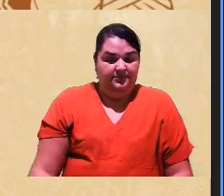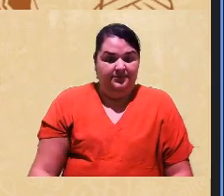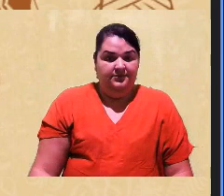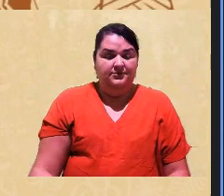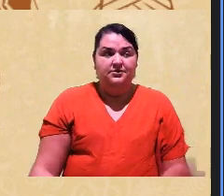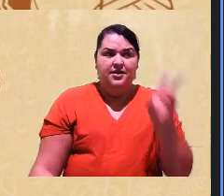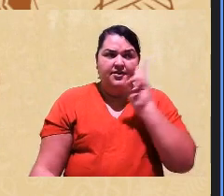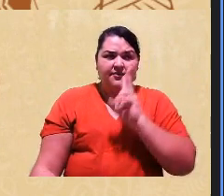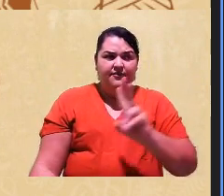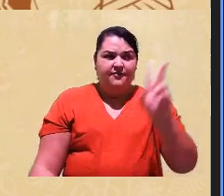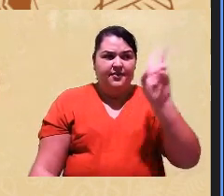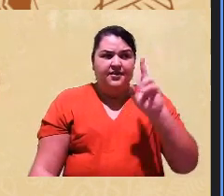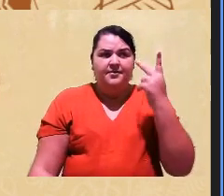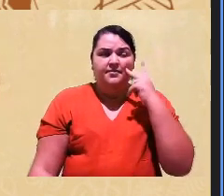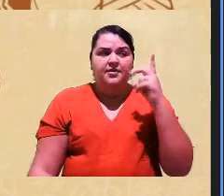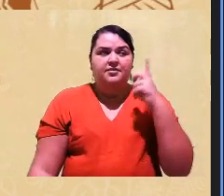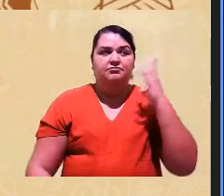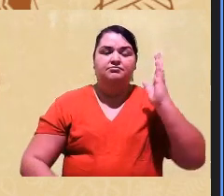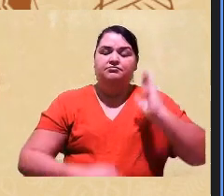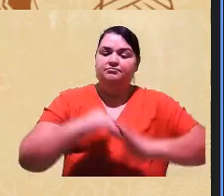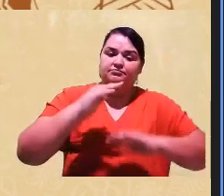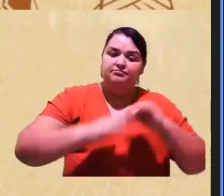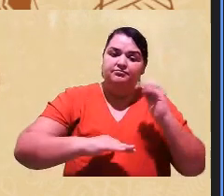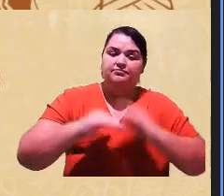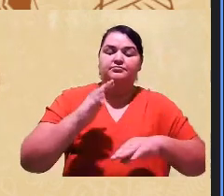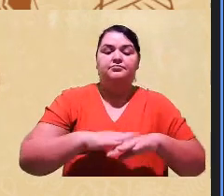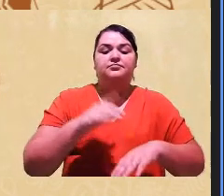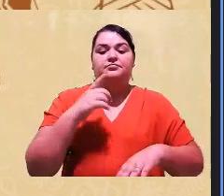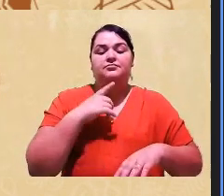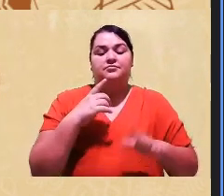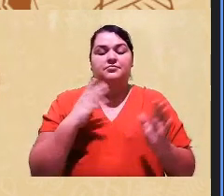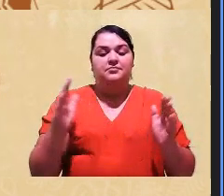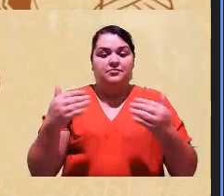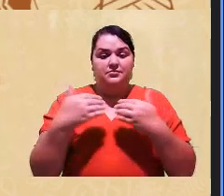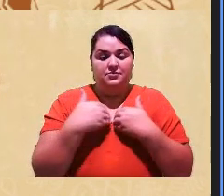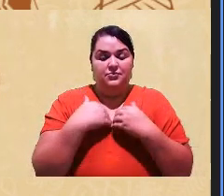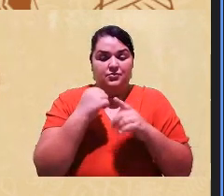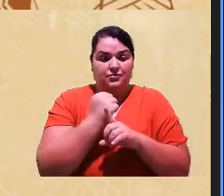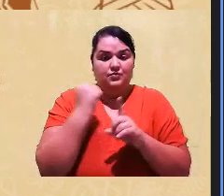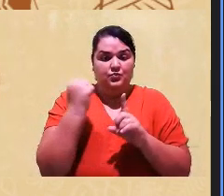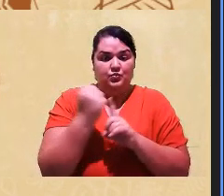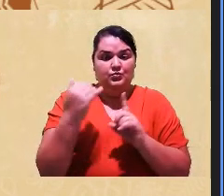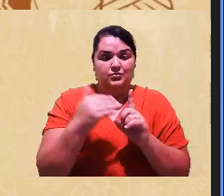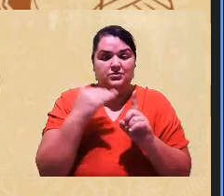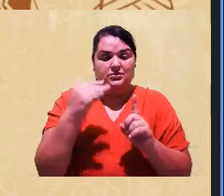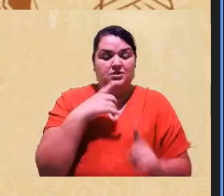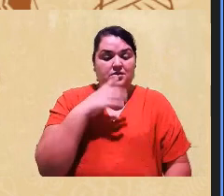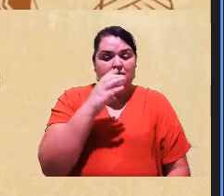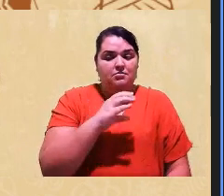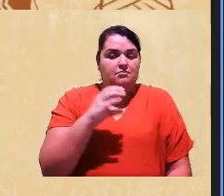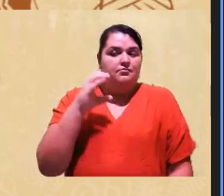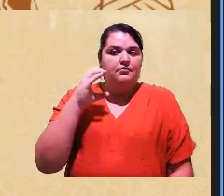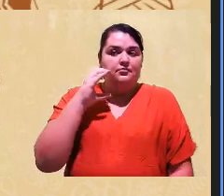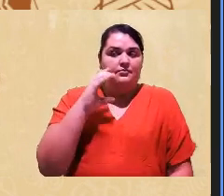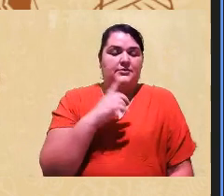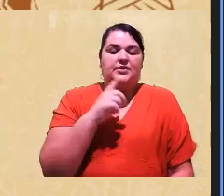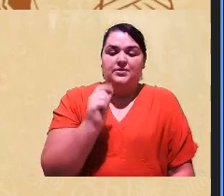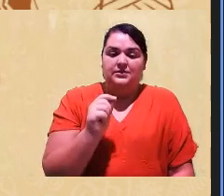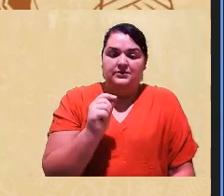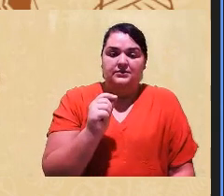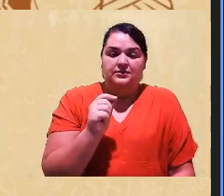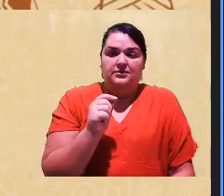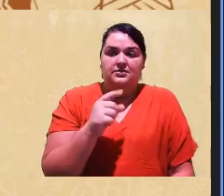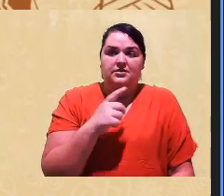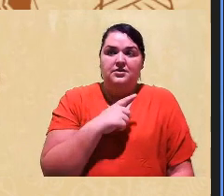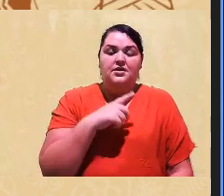para as nossas demandas e as nossas feridas sociais que nós negamos. é sobre essas